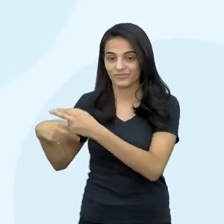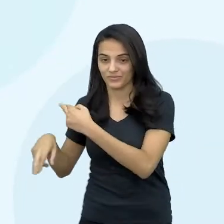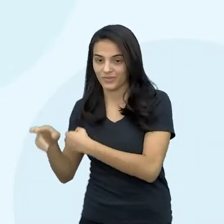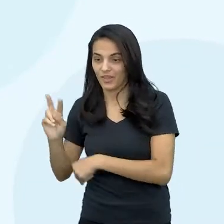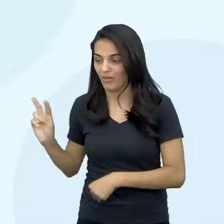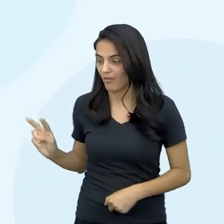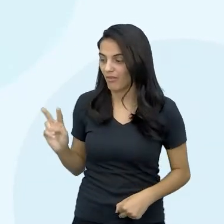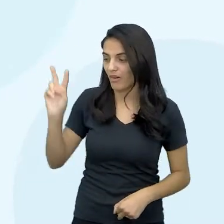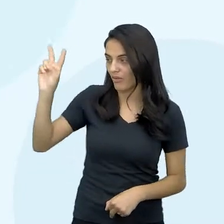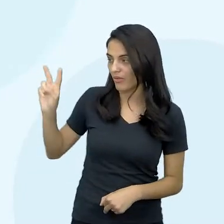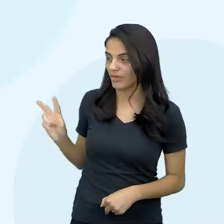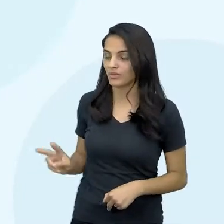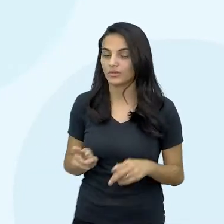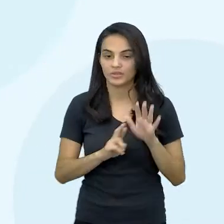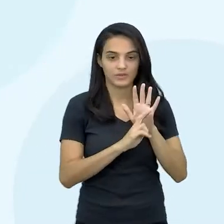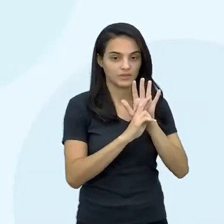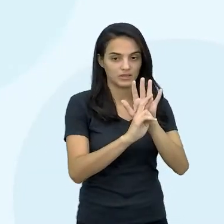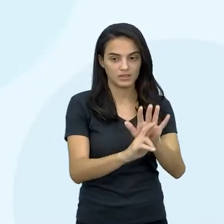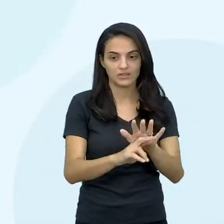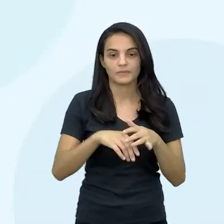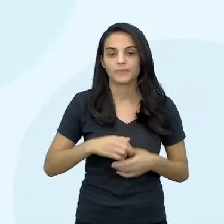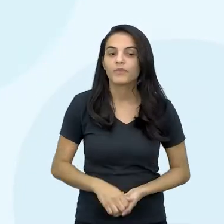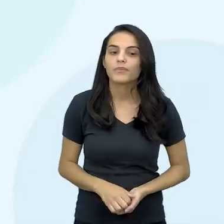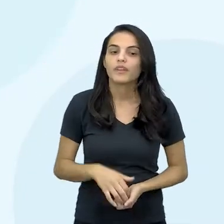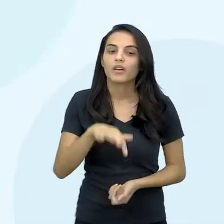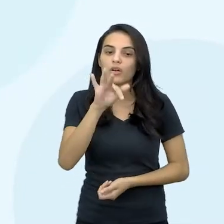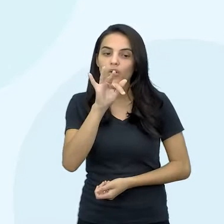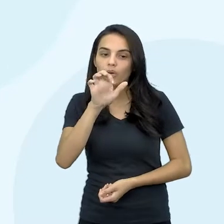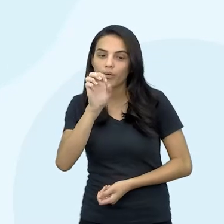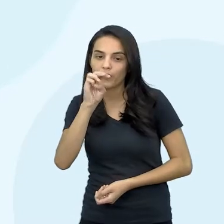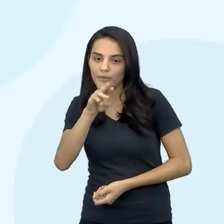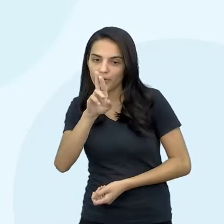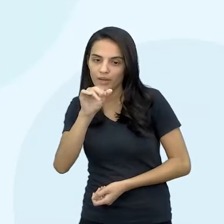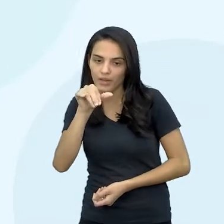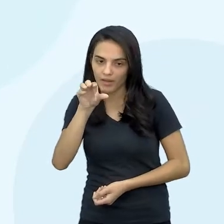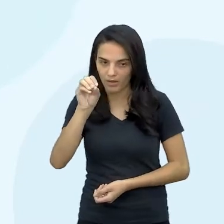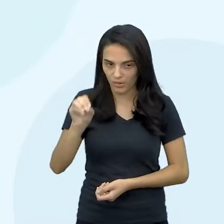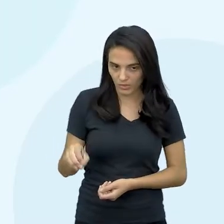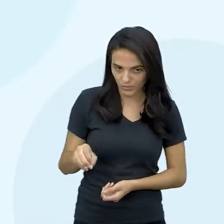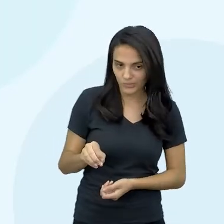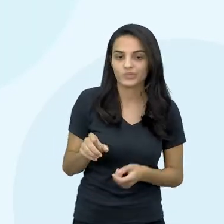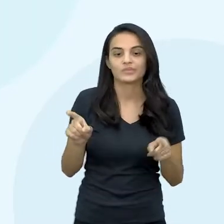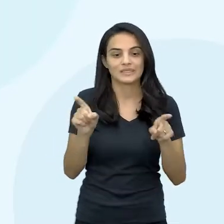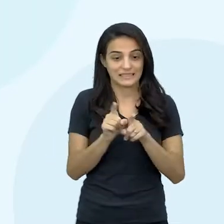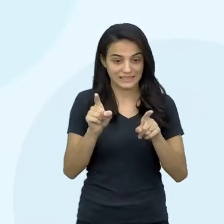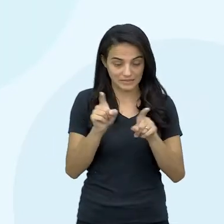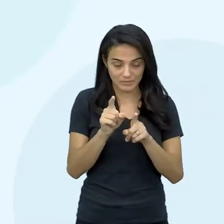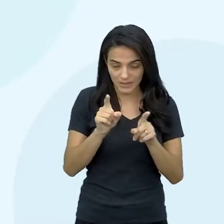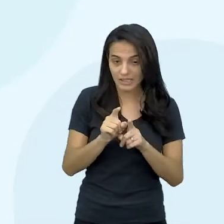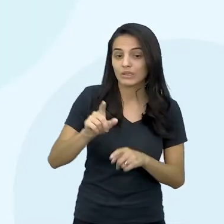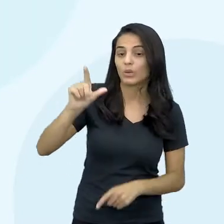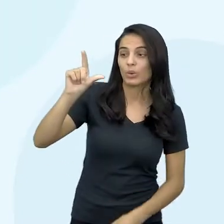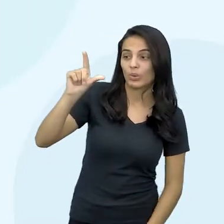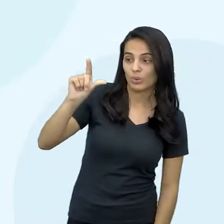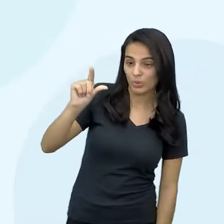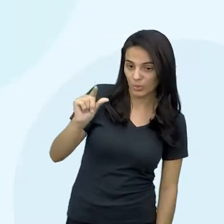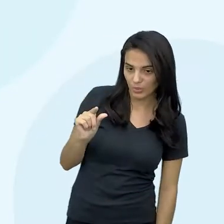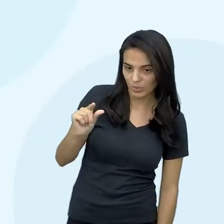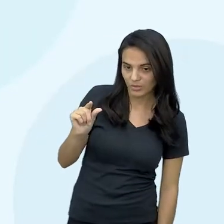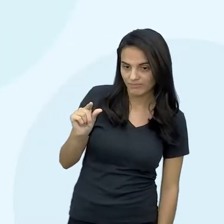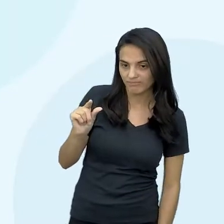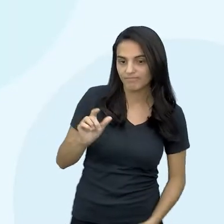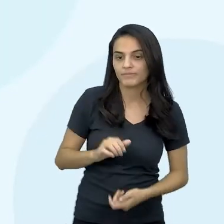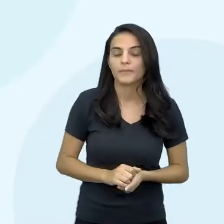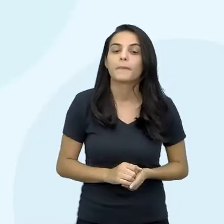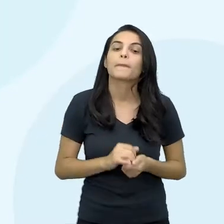ao valor de referência, o ferro cérico e a ferritina também estão abaixo dos valores